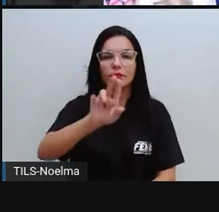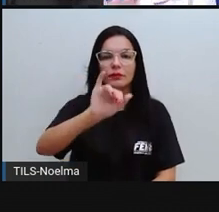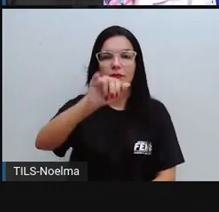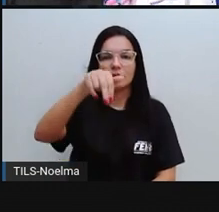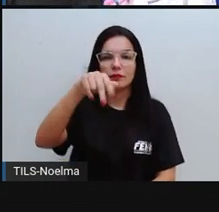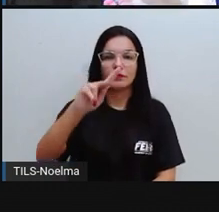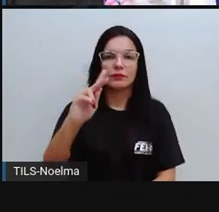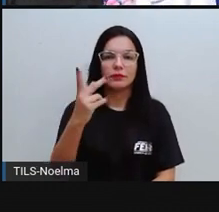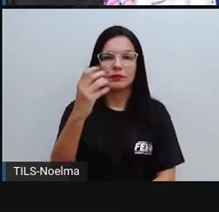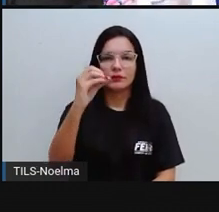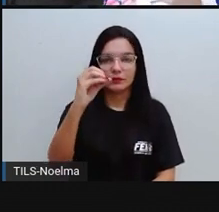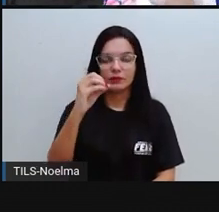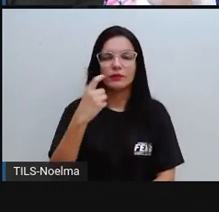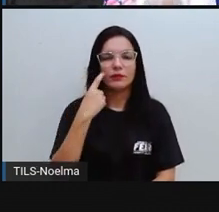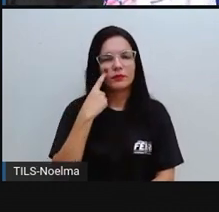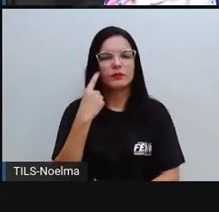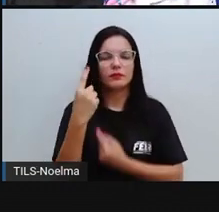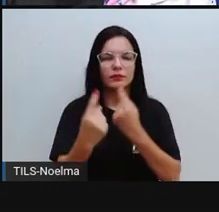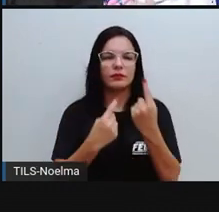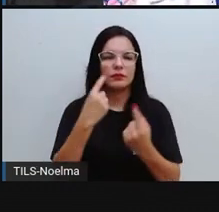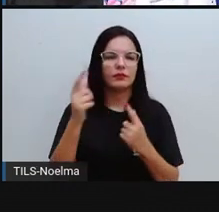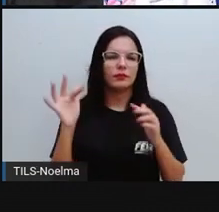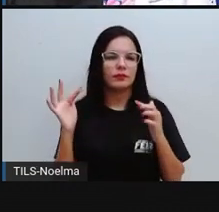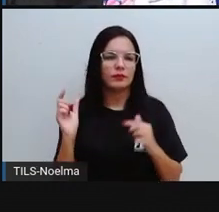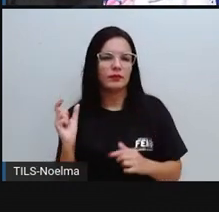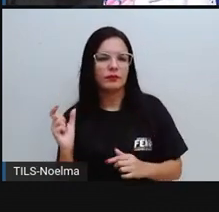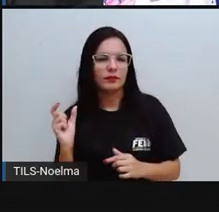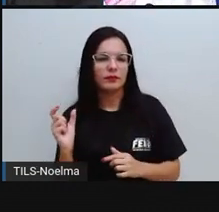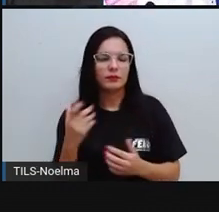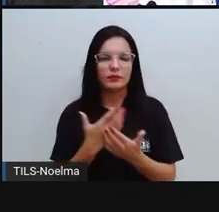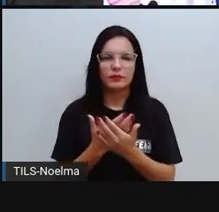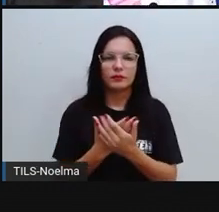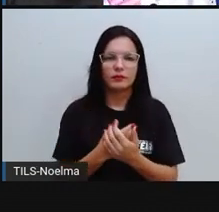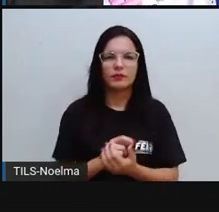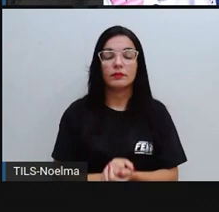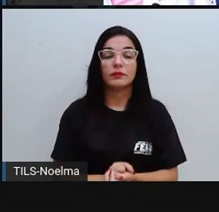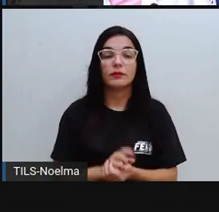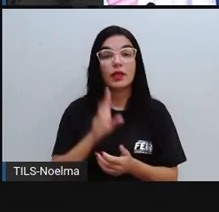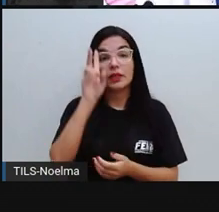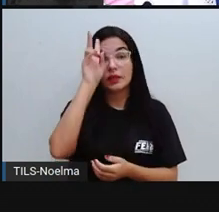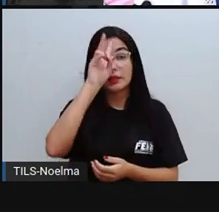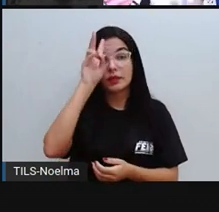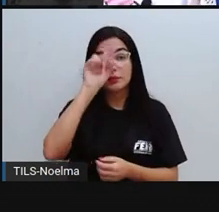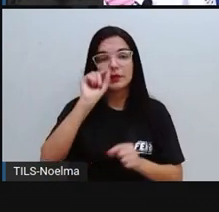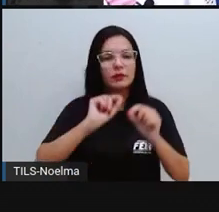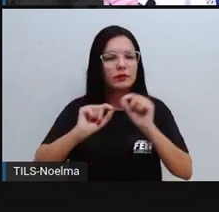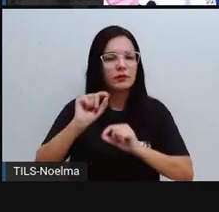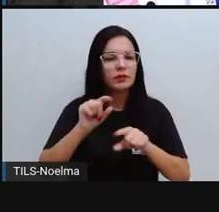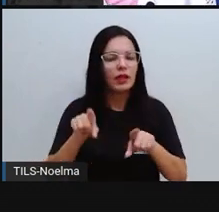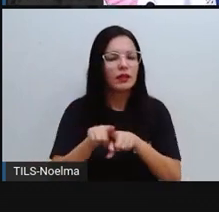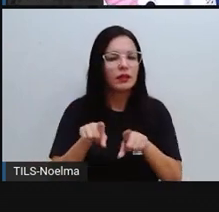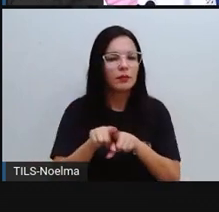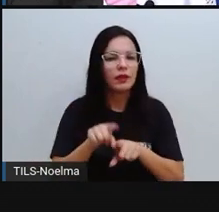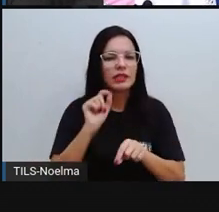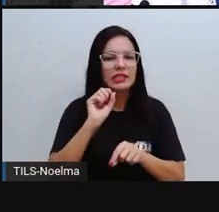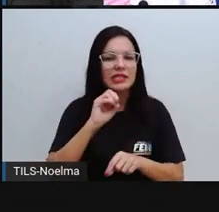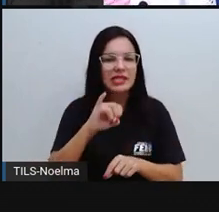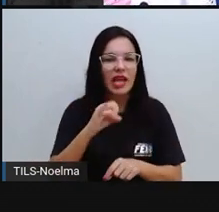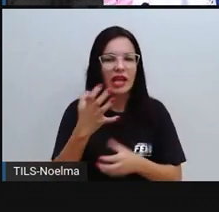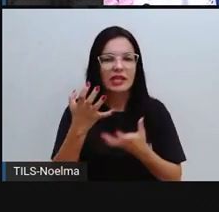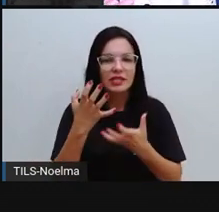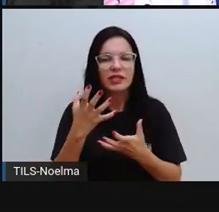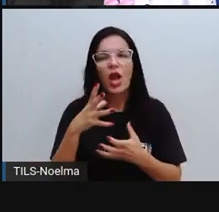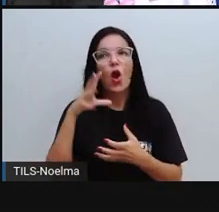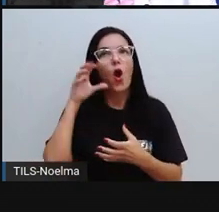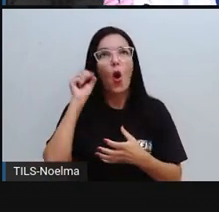Dos conteúdos que nós já trabalhamos, tá certo? Então, lá? Lembrando sempre, tá? Que quem quiser aí ouvir a